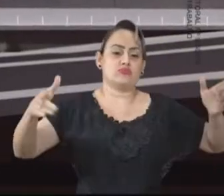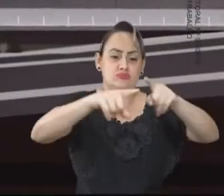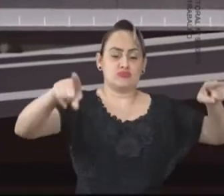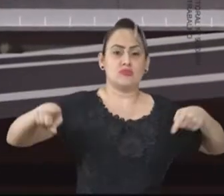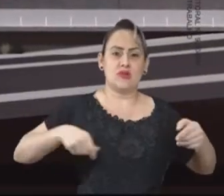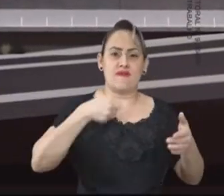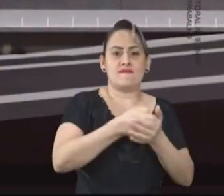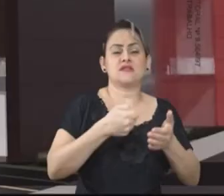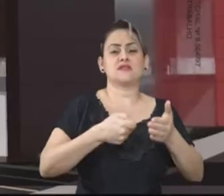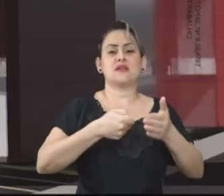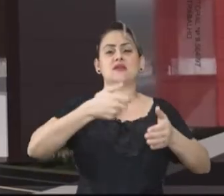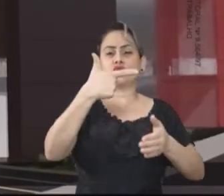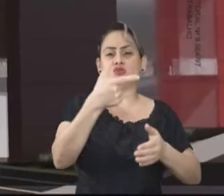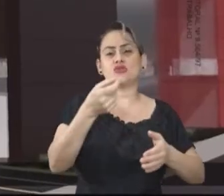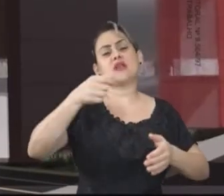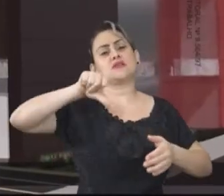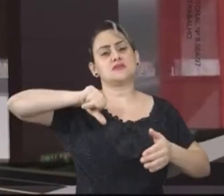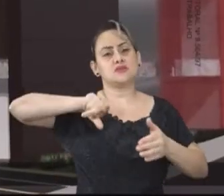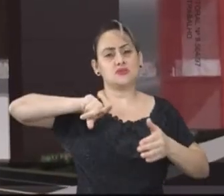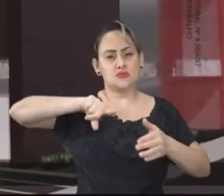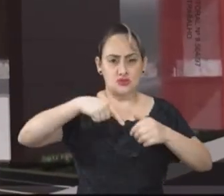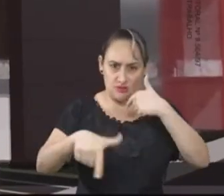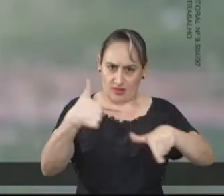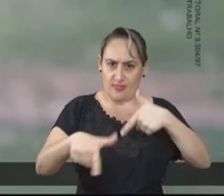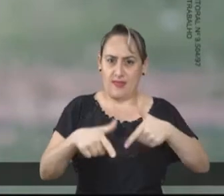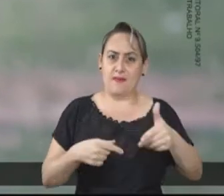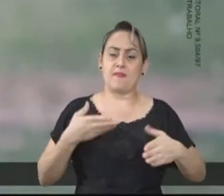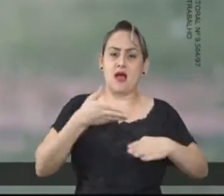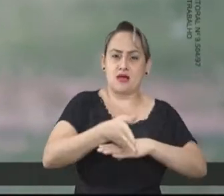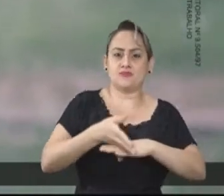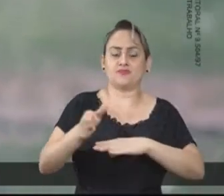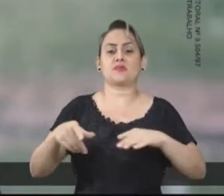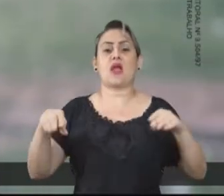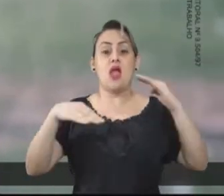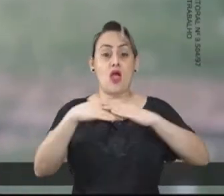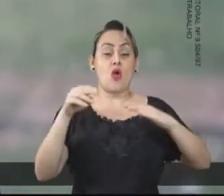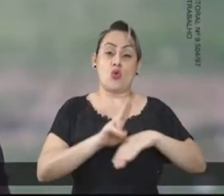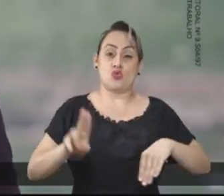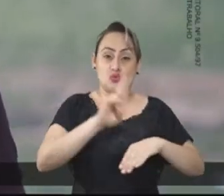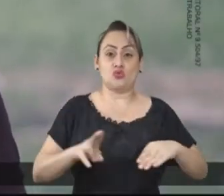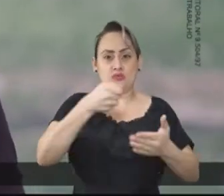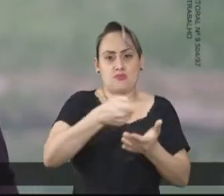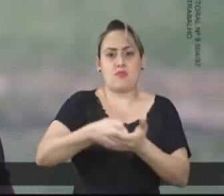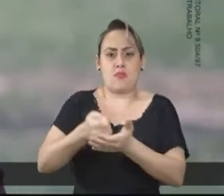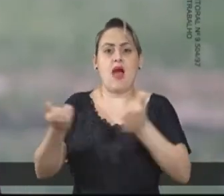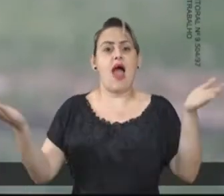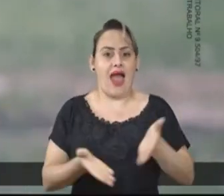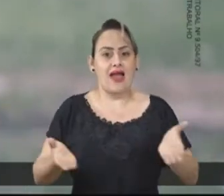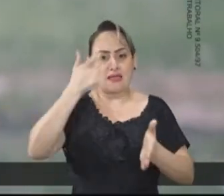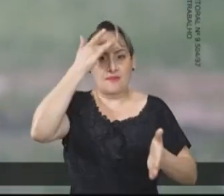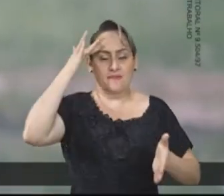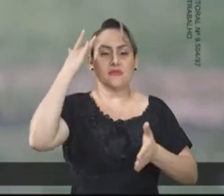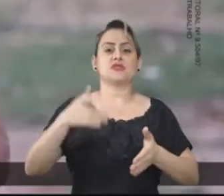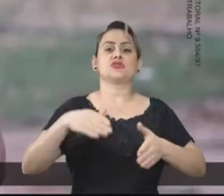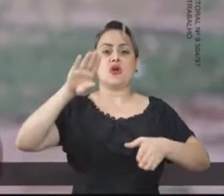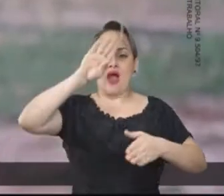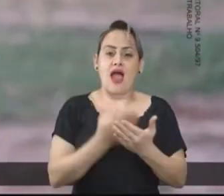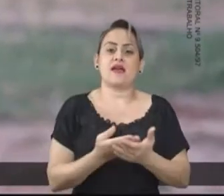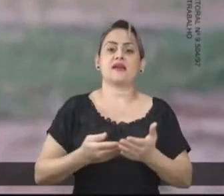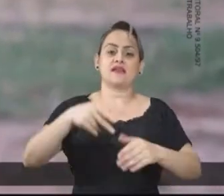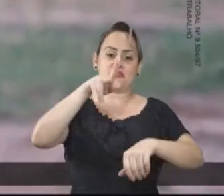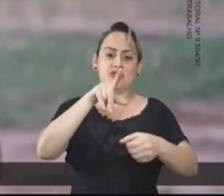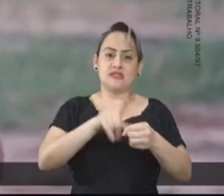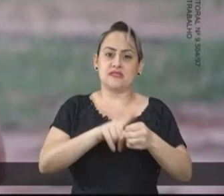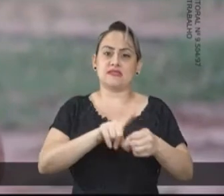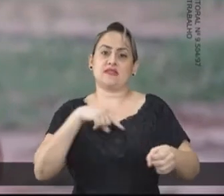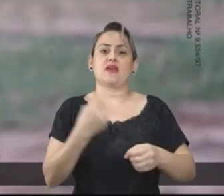de 200 empregos diretos e indiretos. Este é um empreendimento que conta com a participação de investidores aqui de Paranavaí, pessoas